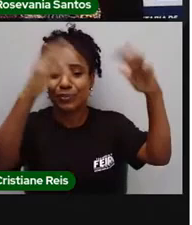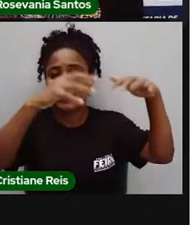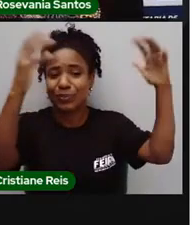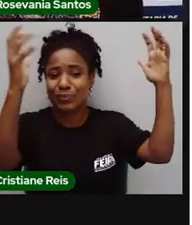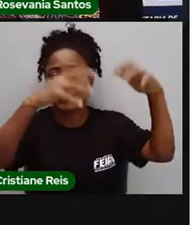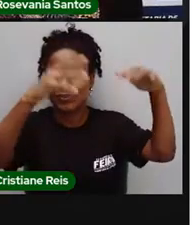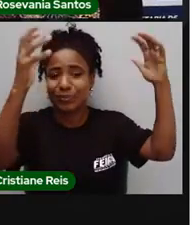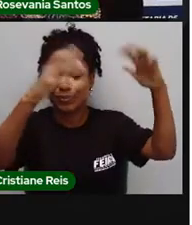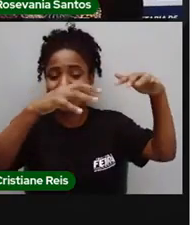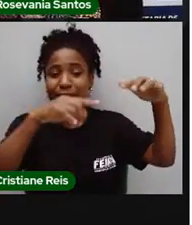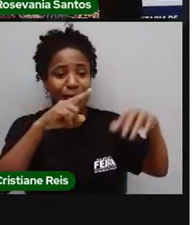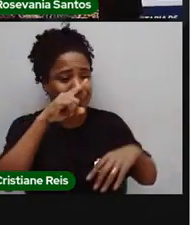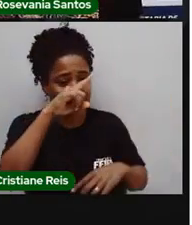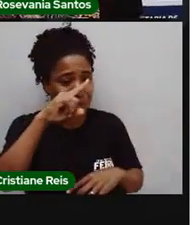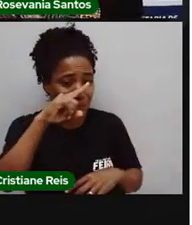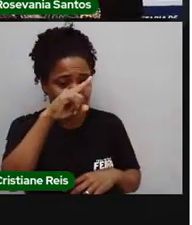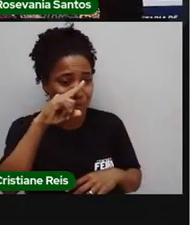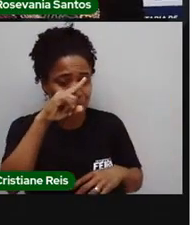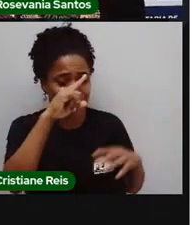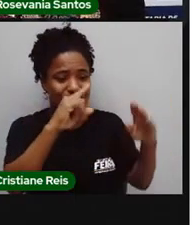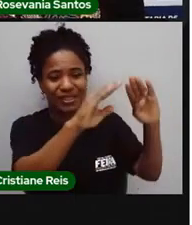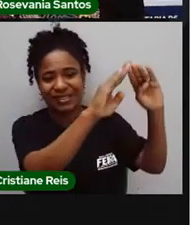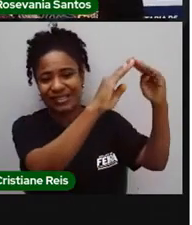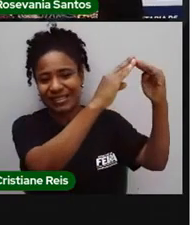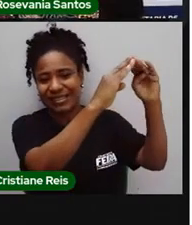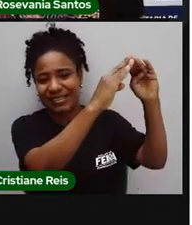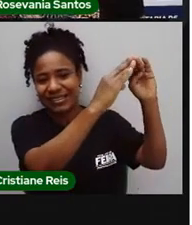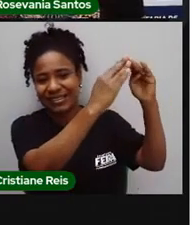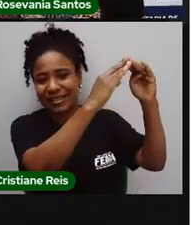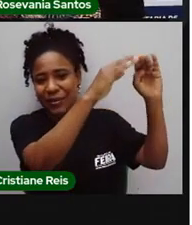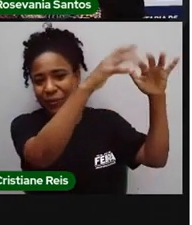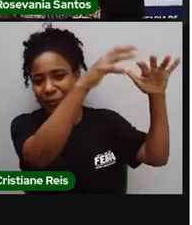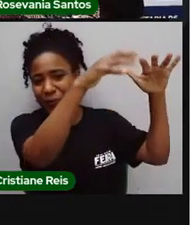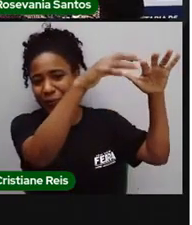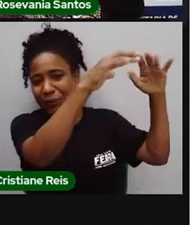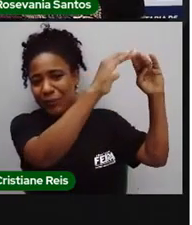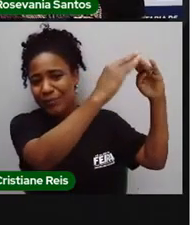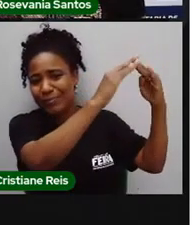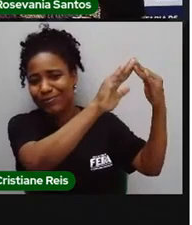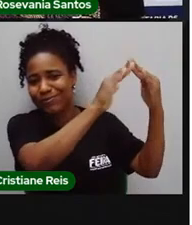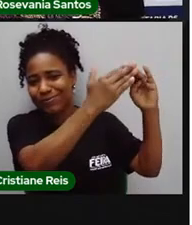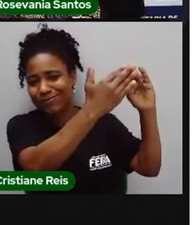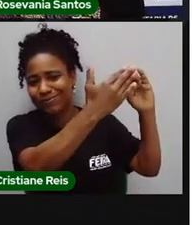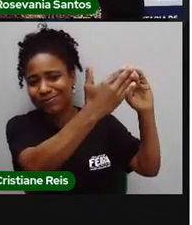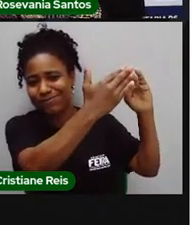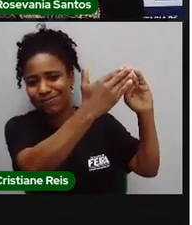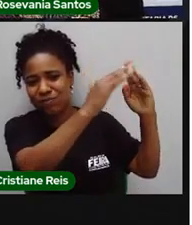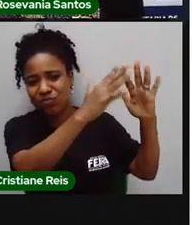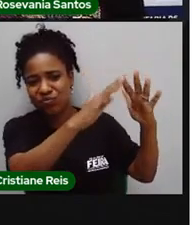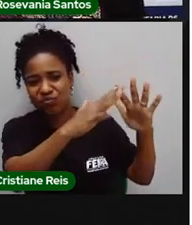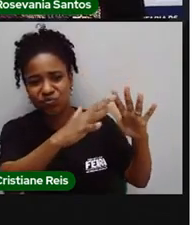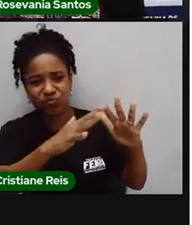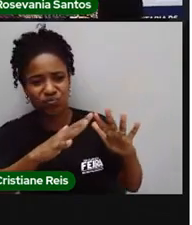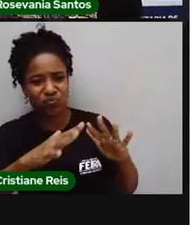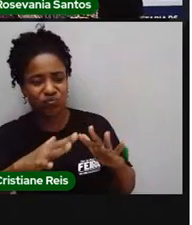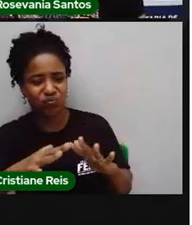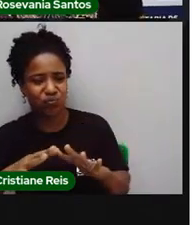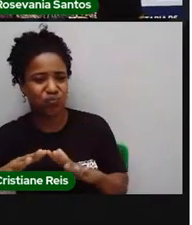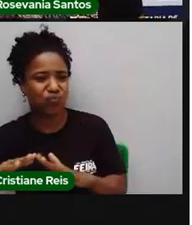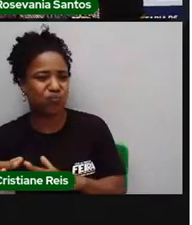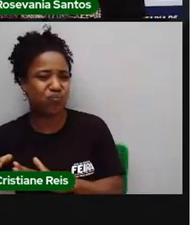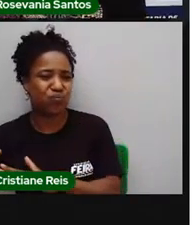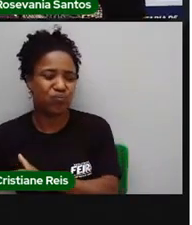moram nas áreas de encosto, deixa a situação, deixa a casa extremamente vulnerável, vem as chuvas, acaba tendo muitos deslizamentos,